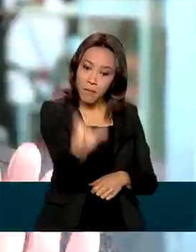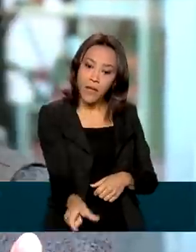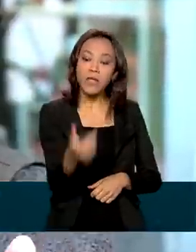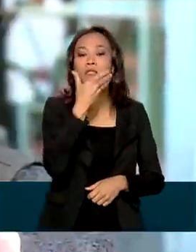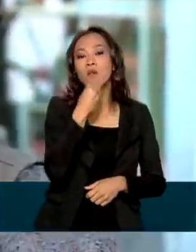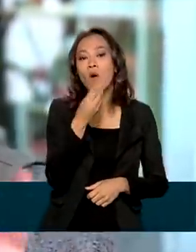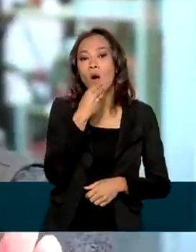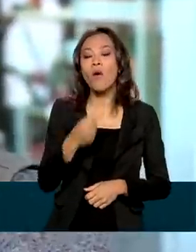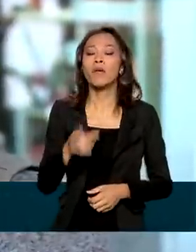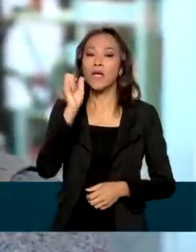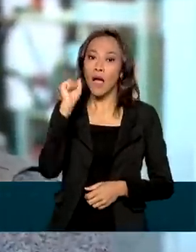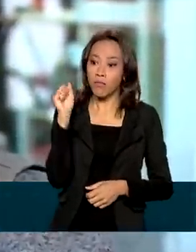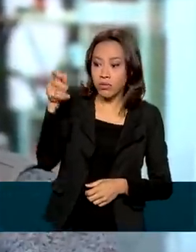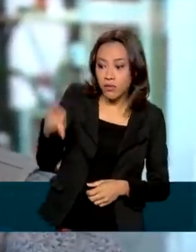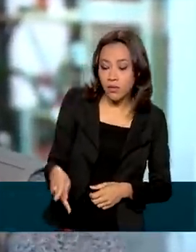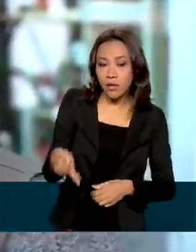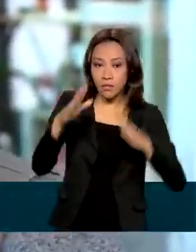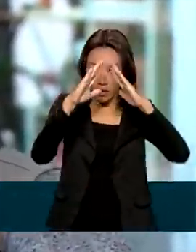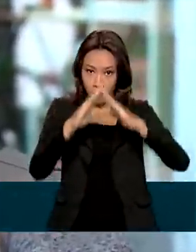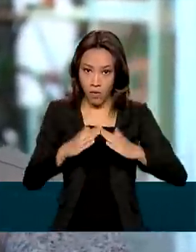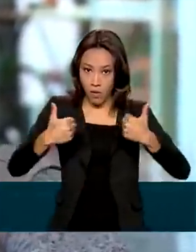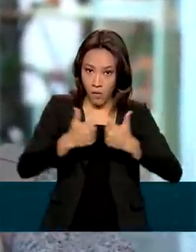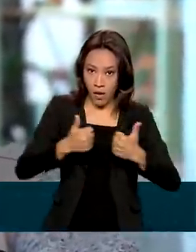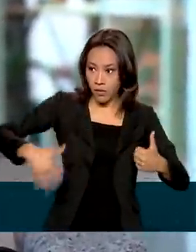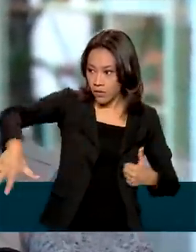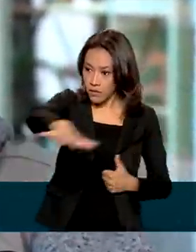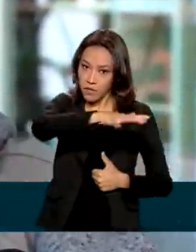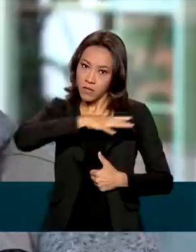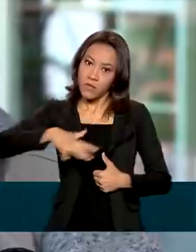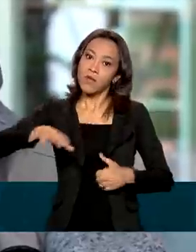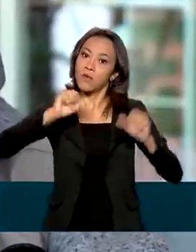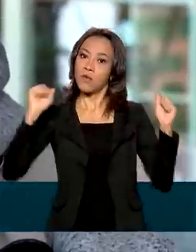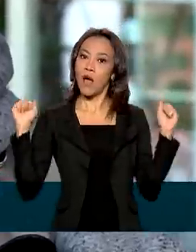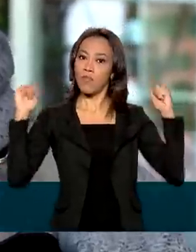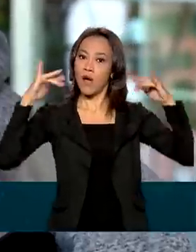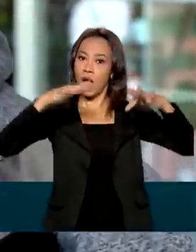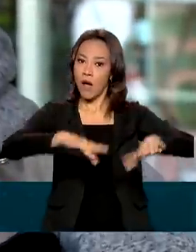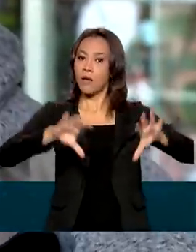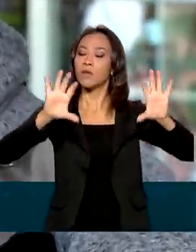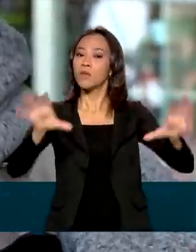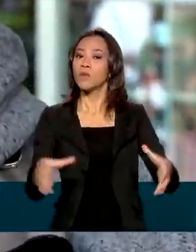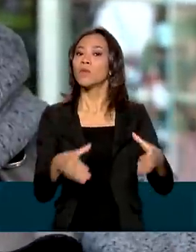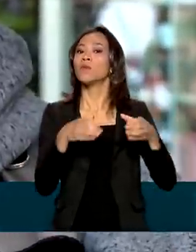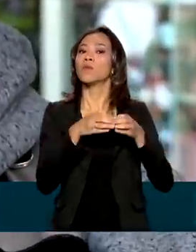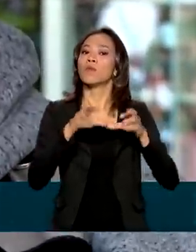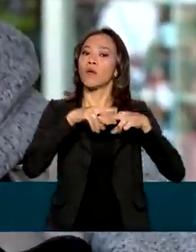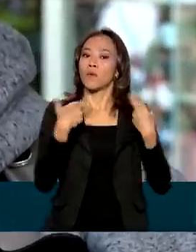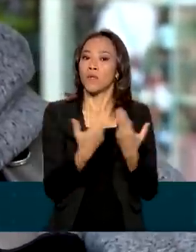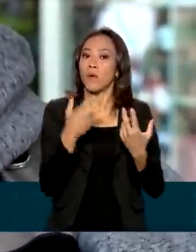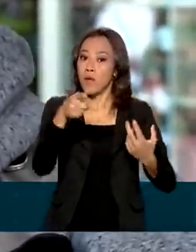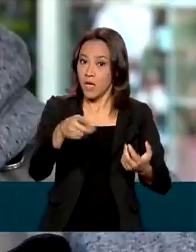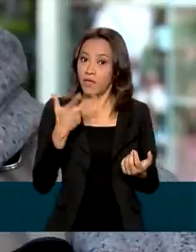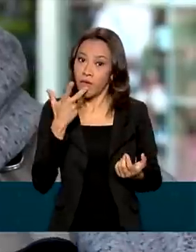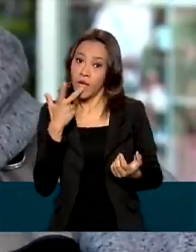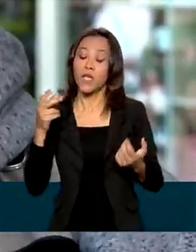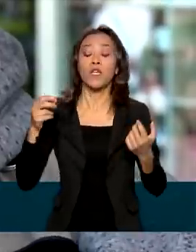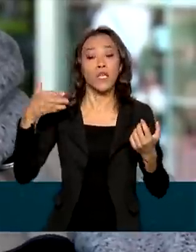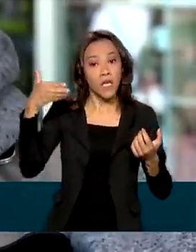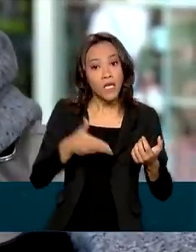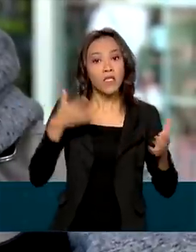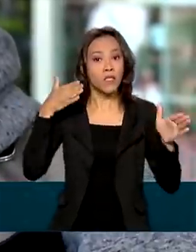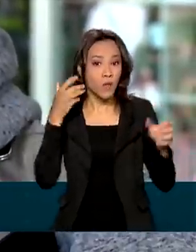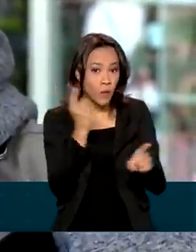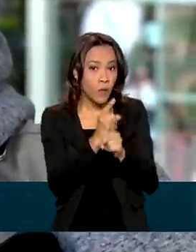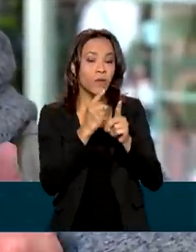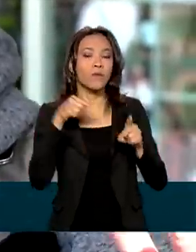emiliano, morador do bairro Eur, os debates políticos não resolvem as questões mais práticas, embora reconheça que o Fórum Global